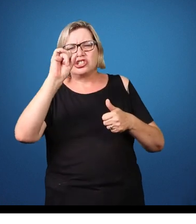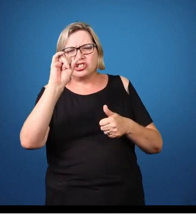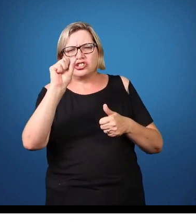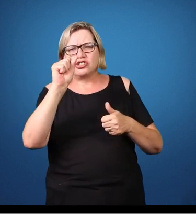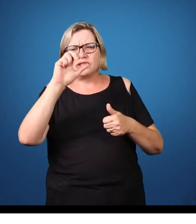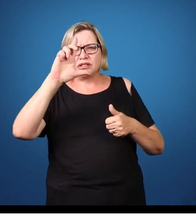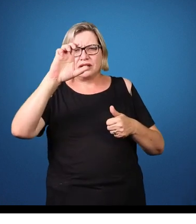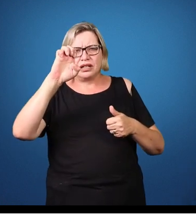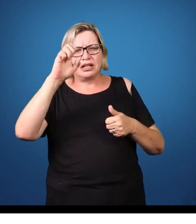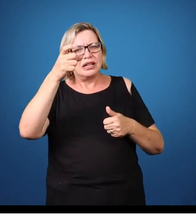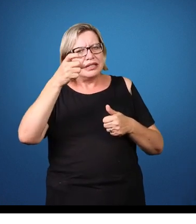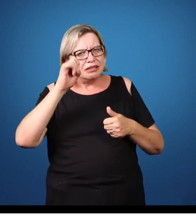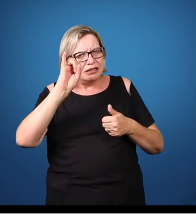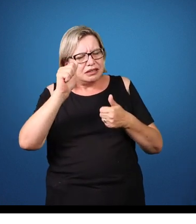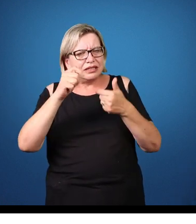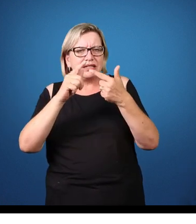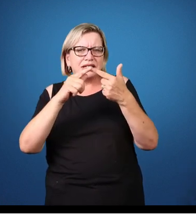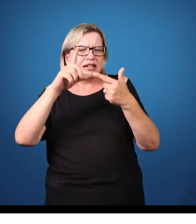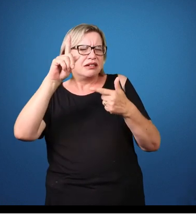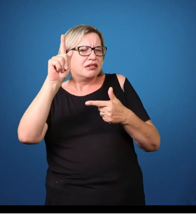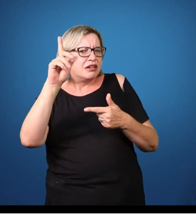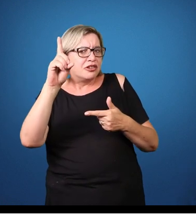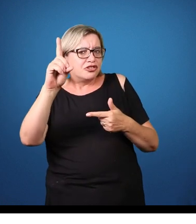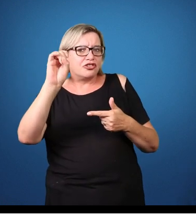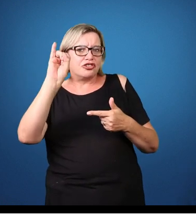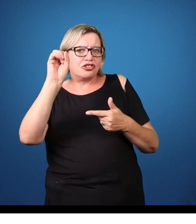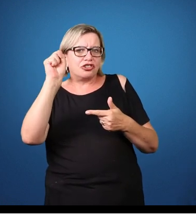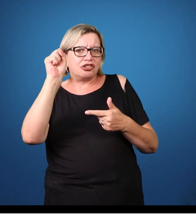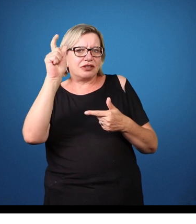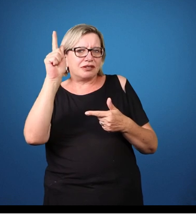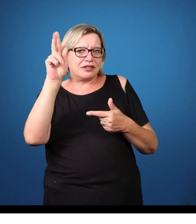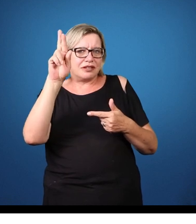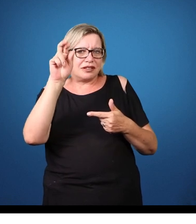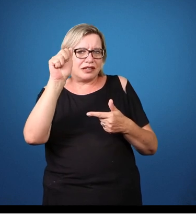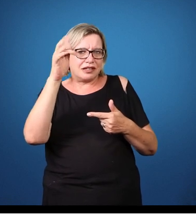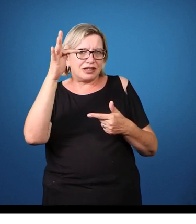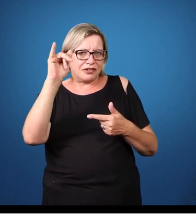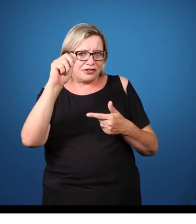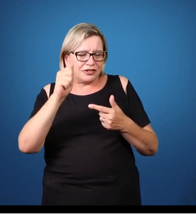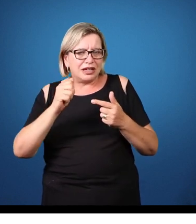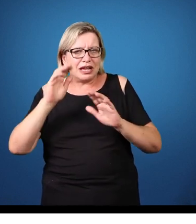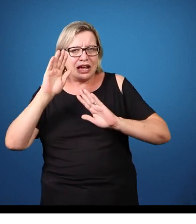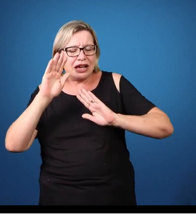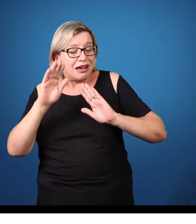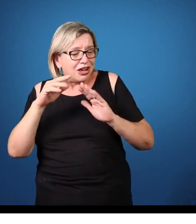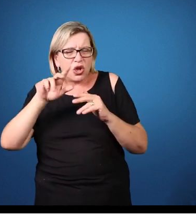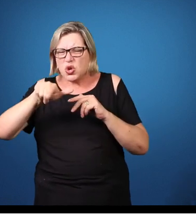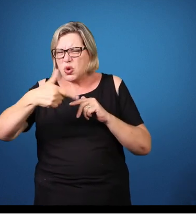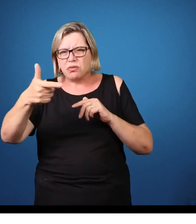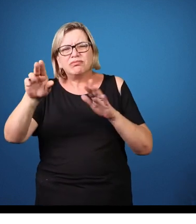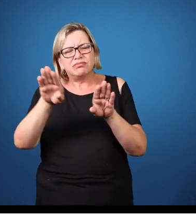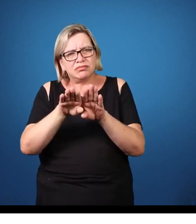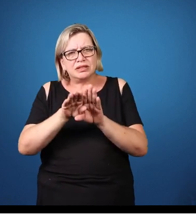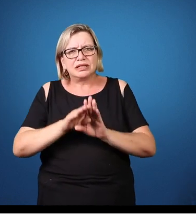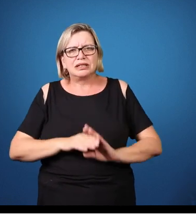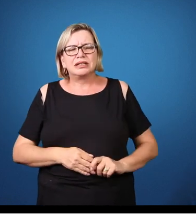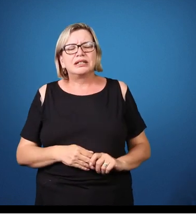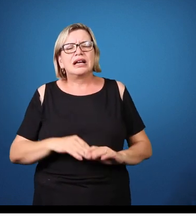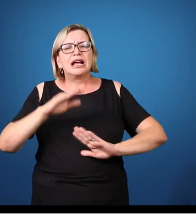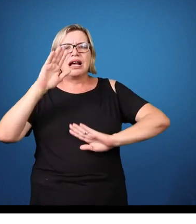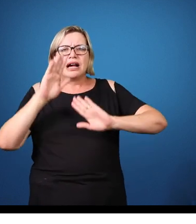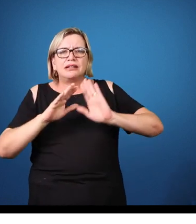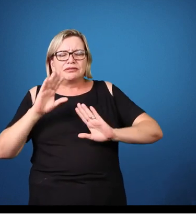Às vezes aparece, por conta de diversos motivos e vivências,